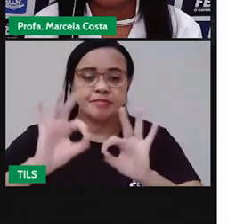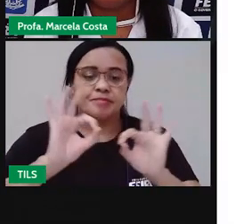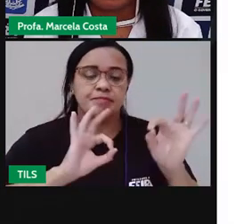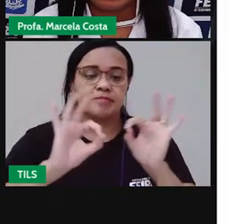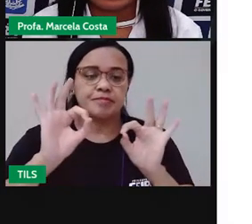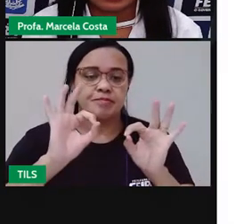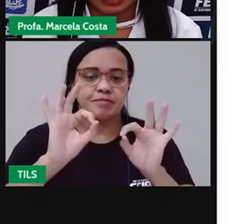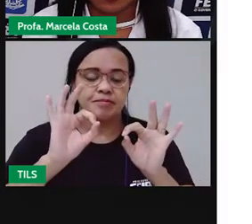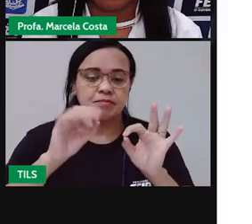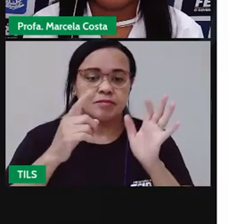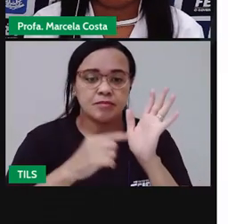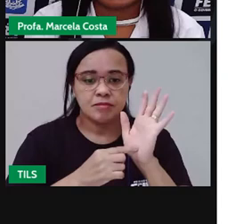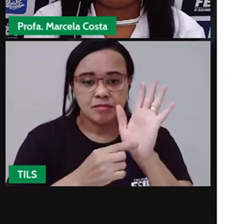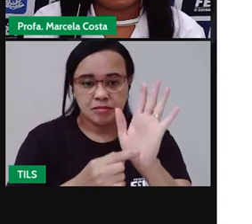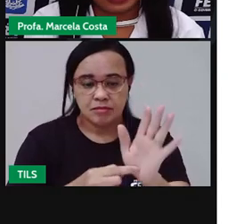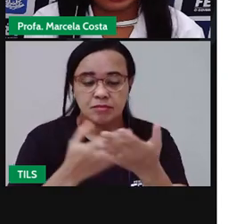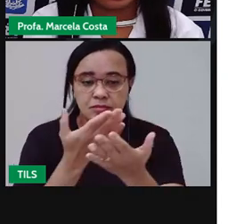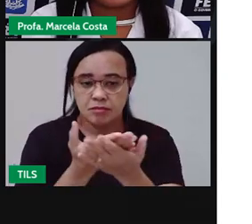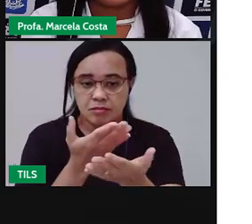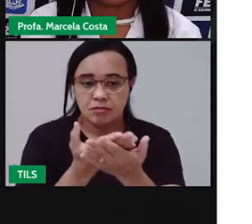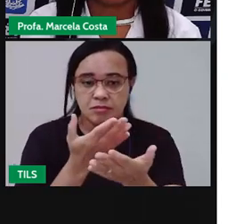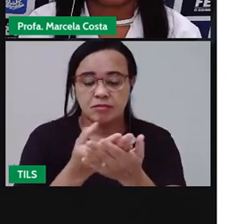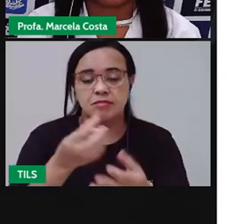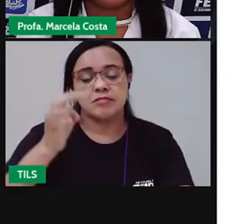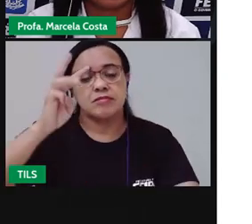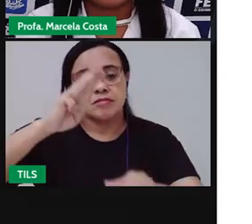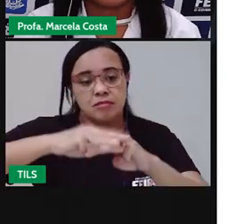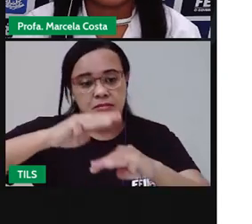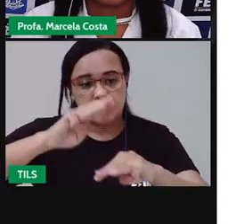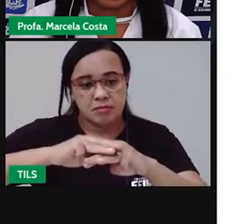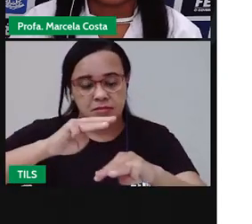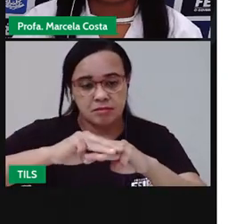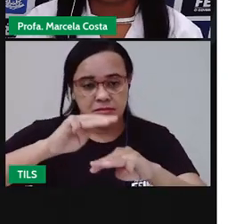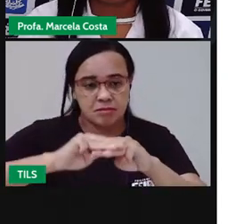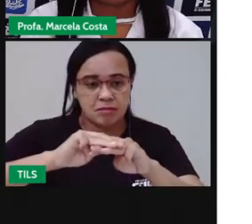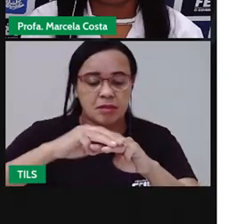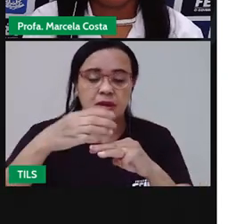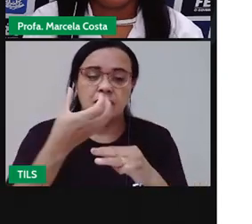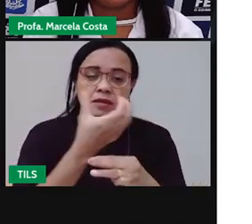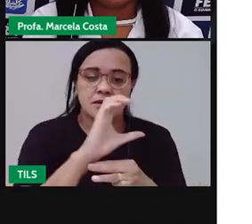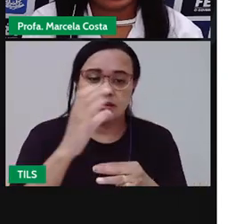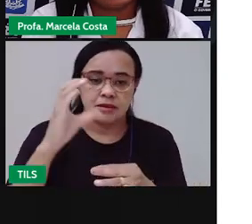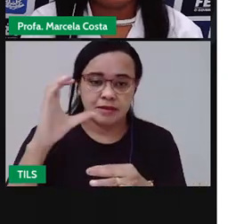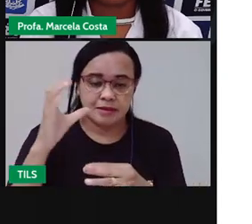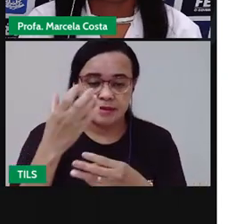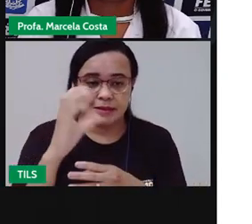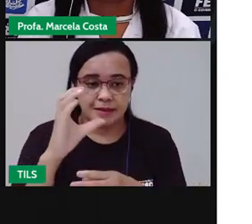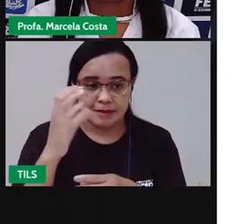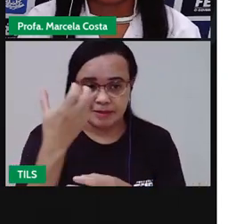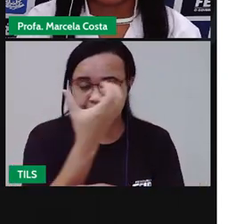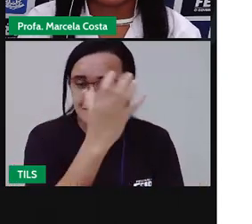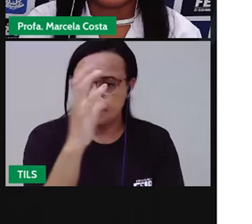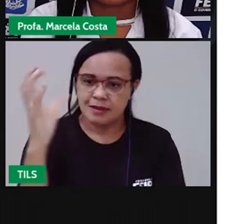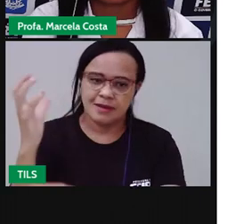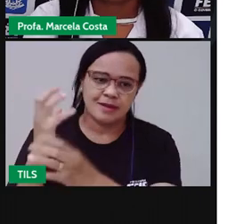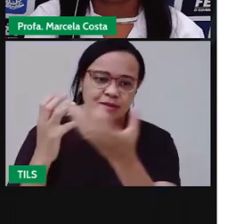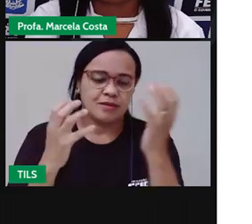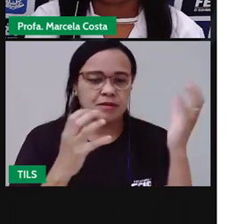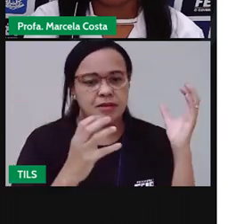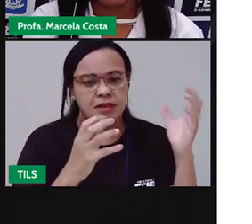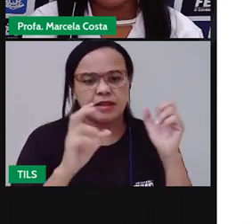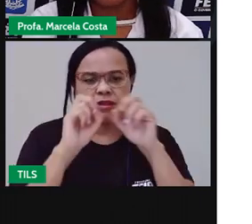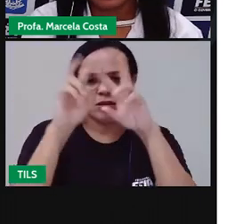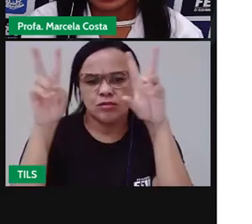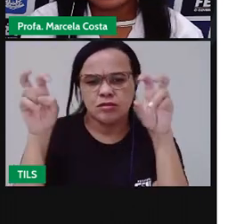Então, para essa aula de Matemática e Ciências da Natureza, a gente vai explorar o tema minha casa